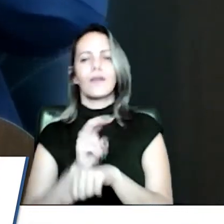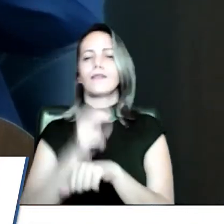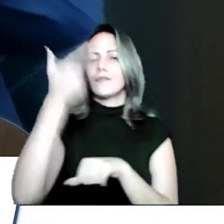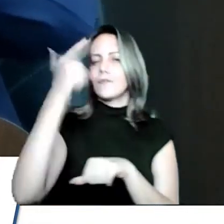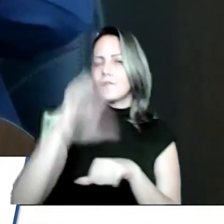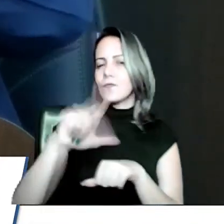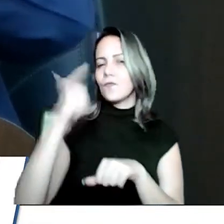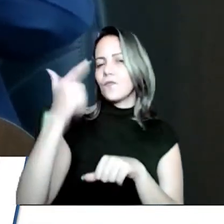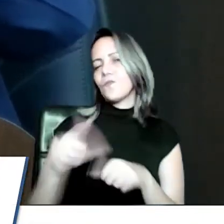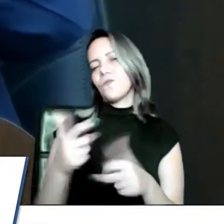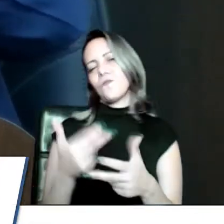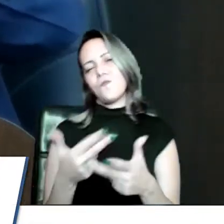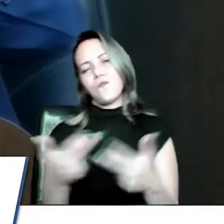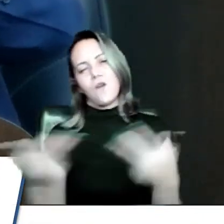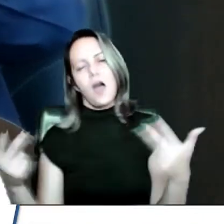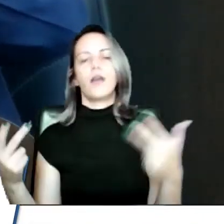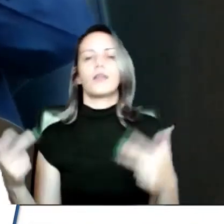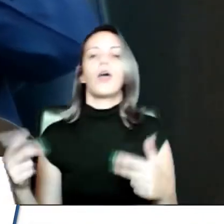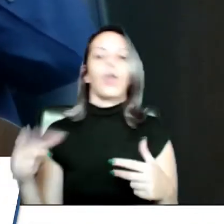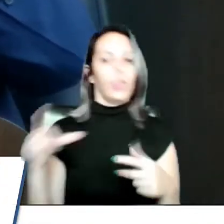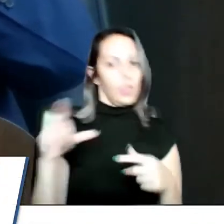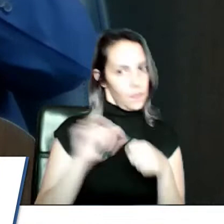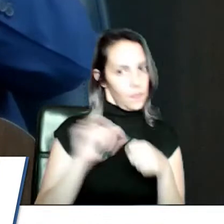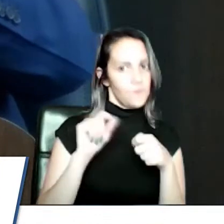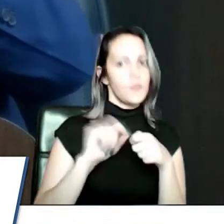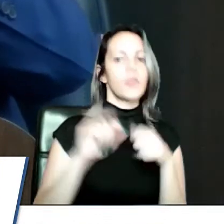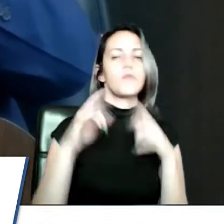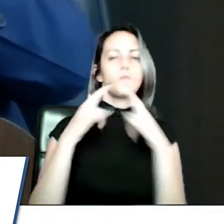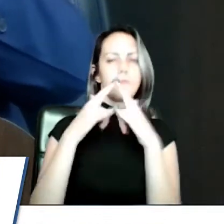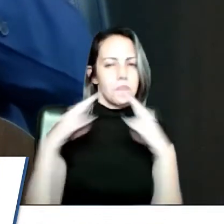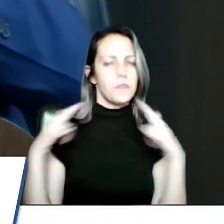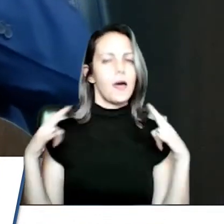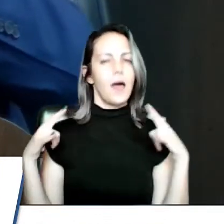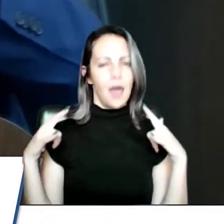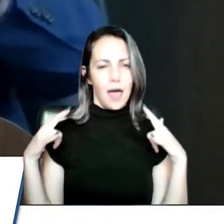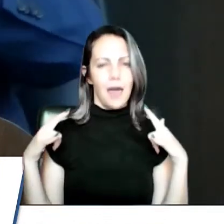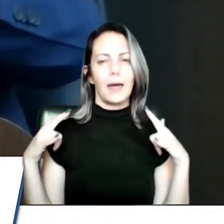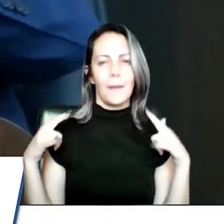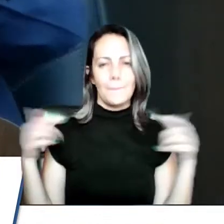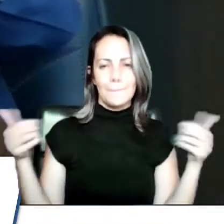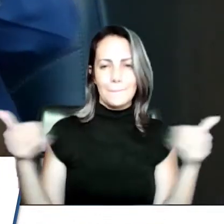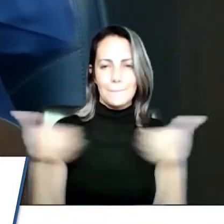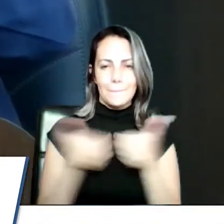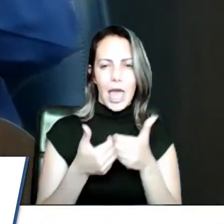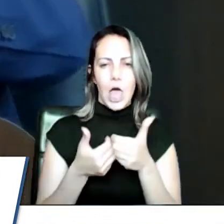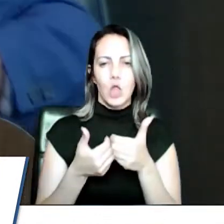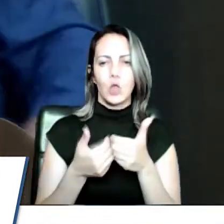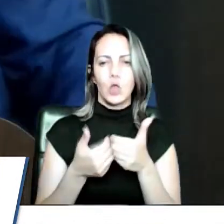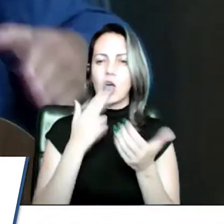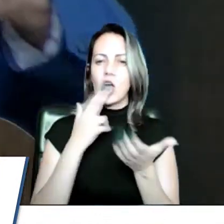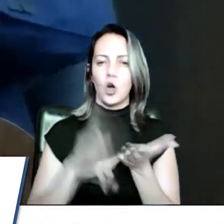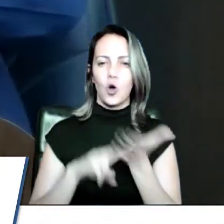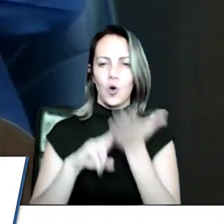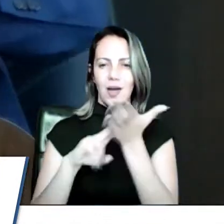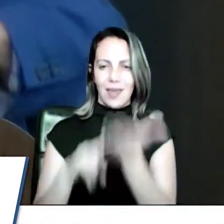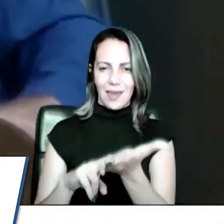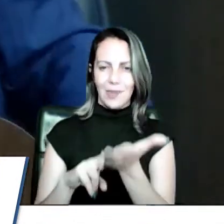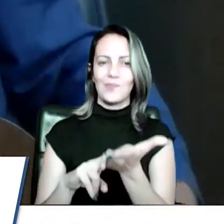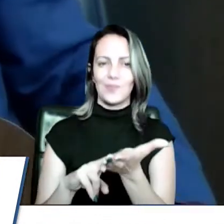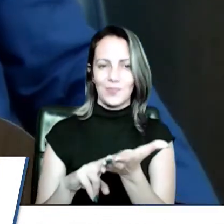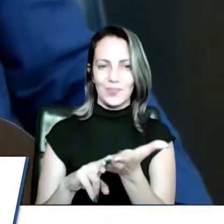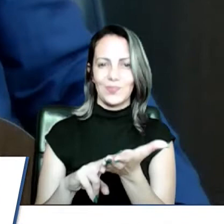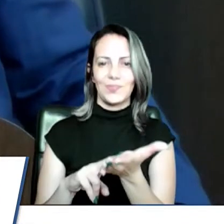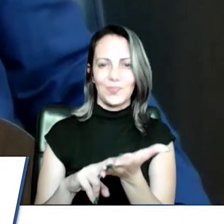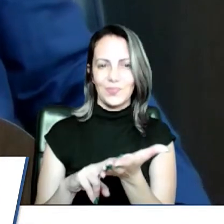colocado barraquinhas perto lá do correio e apertou até a questão de